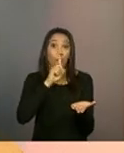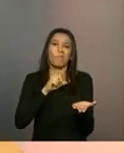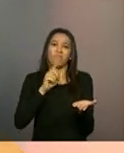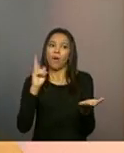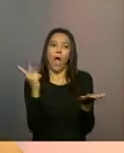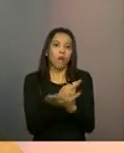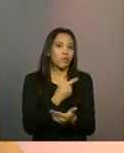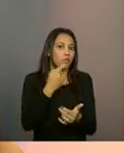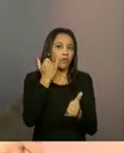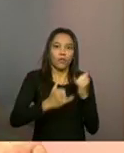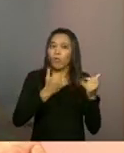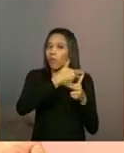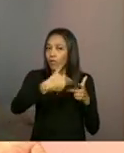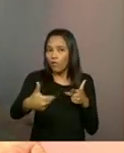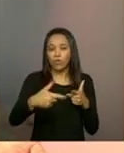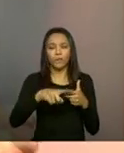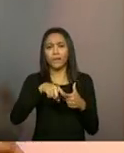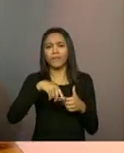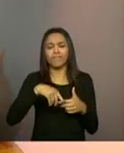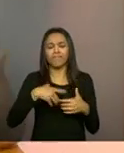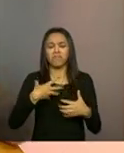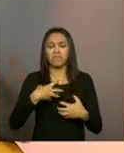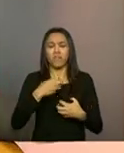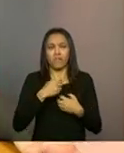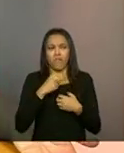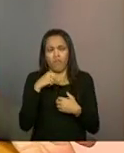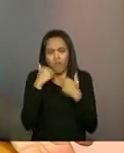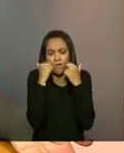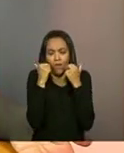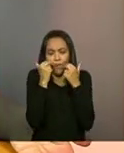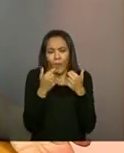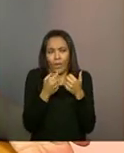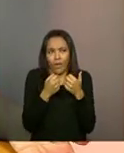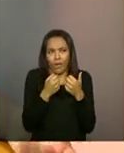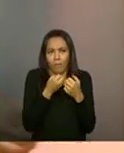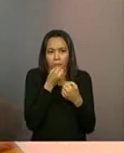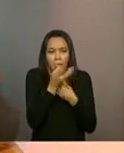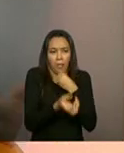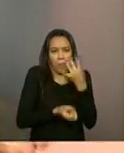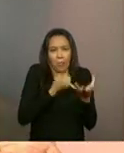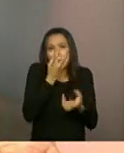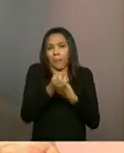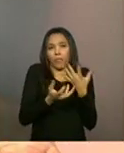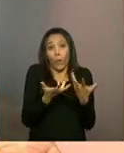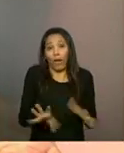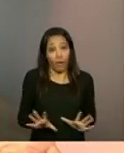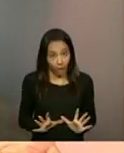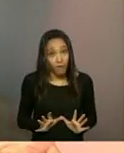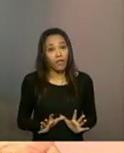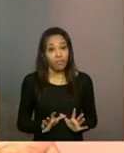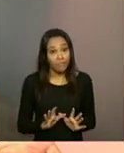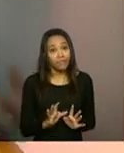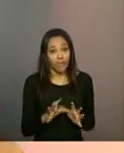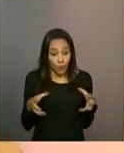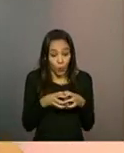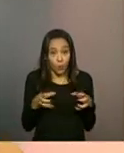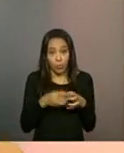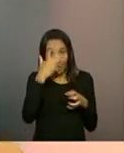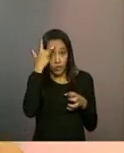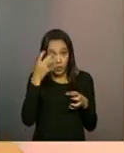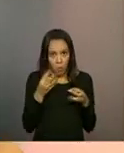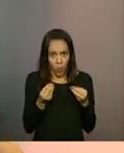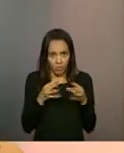sente à vontade para colocar suas questões em grupo, assim. O CRAS, ele procura muito trabalhar de forma coletiva. Mas vamos dizer que a família não se sinta à vontade, né?